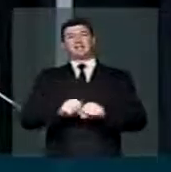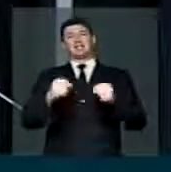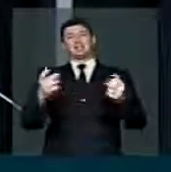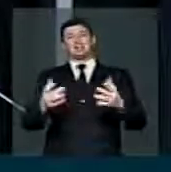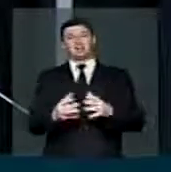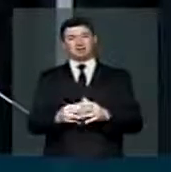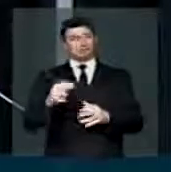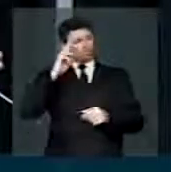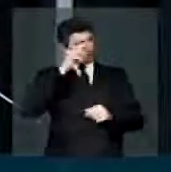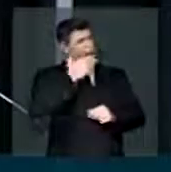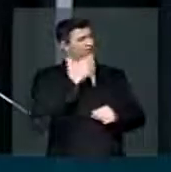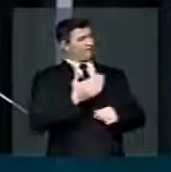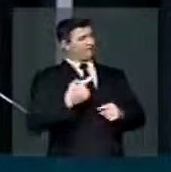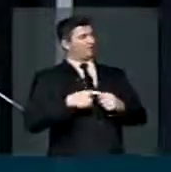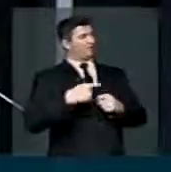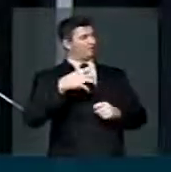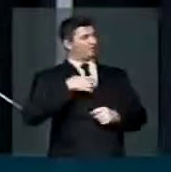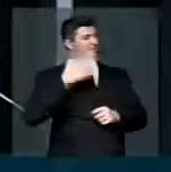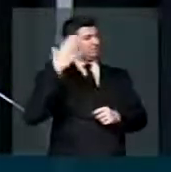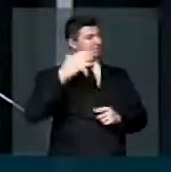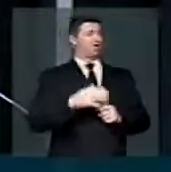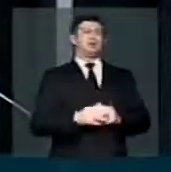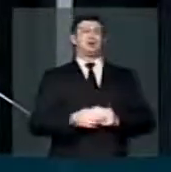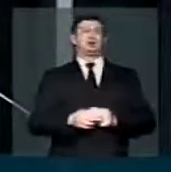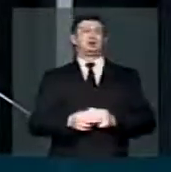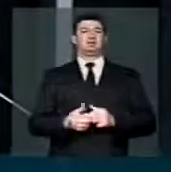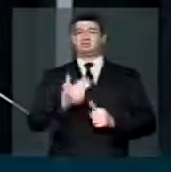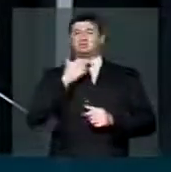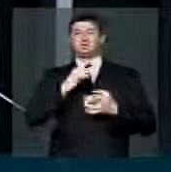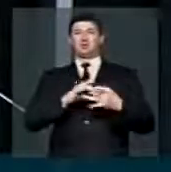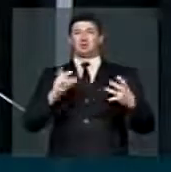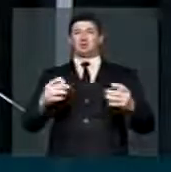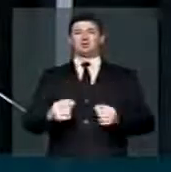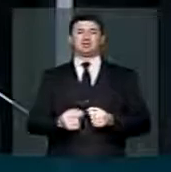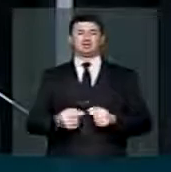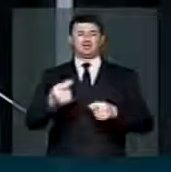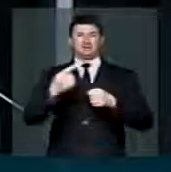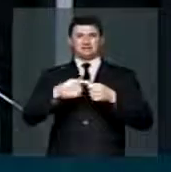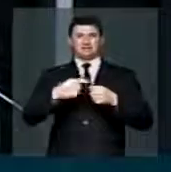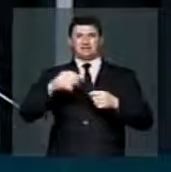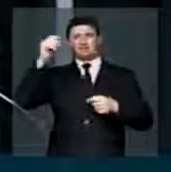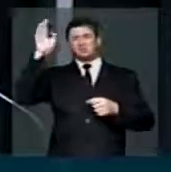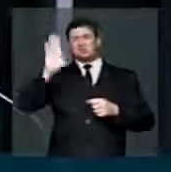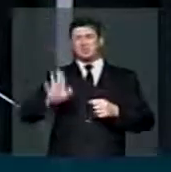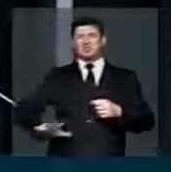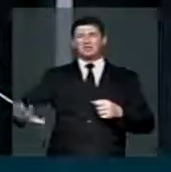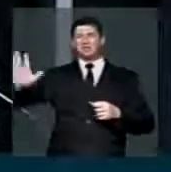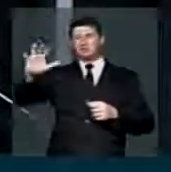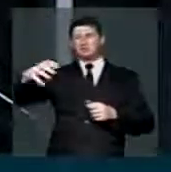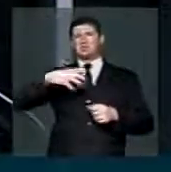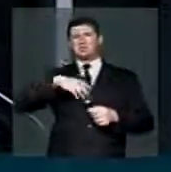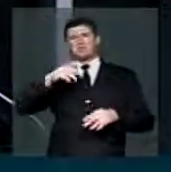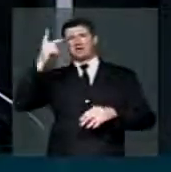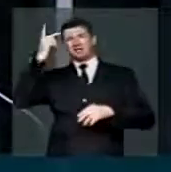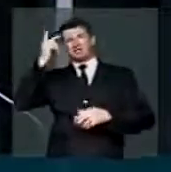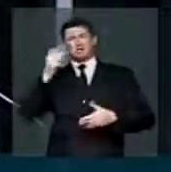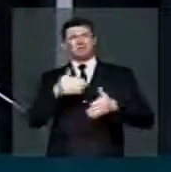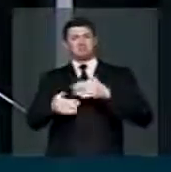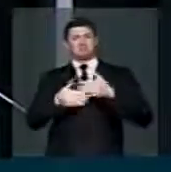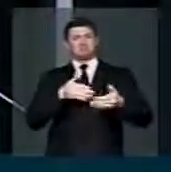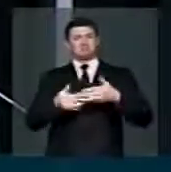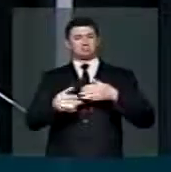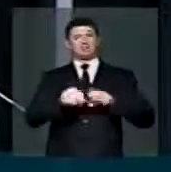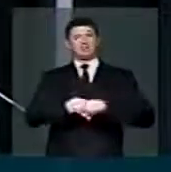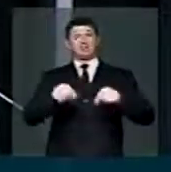Você, como municipalista da Bahia, não pode permitir que os municípios do Brasil, da Bahia, do Estado de São Paulo,